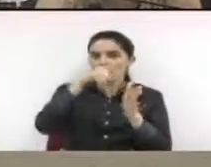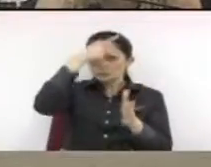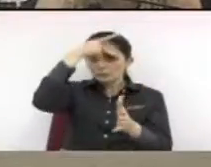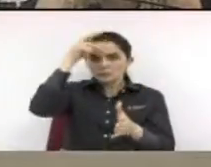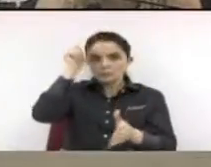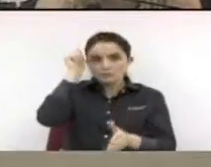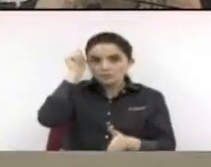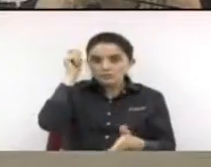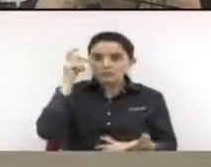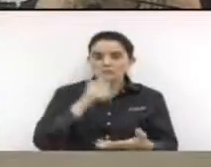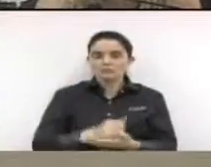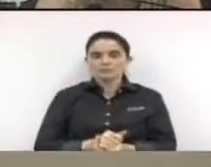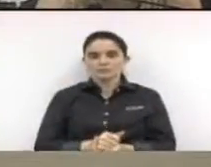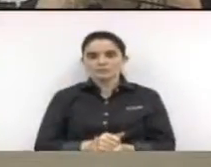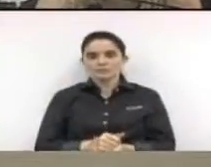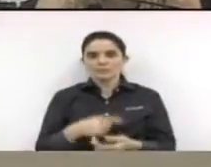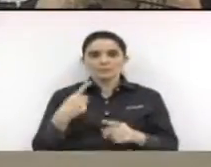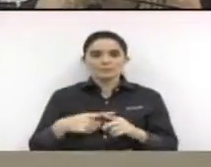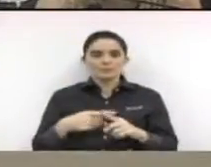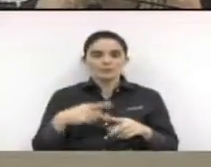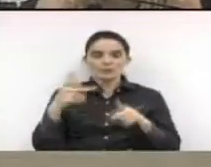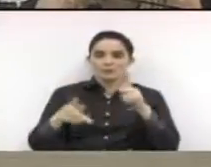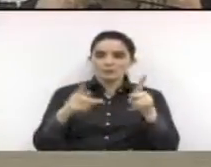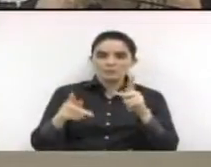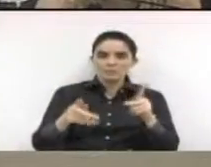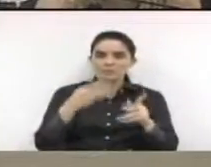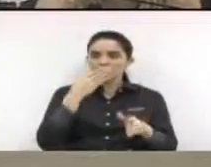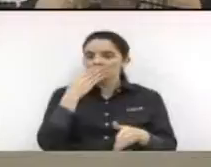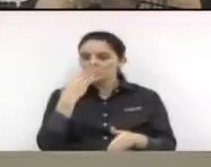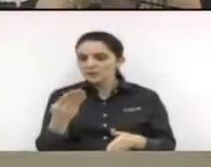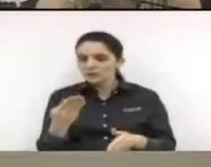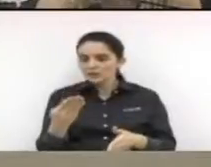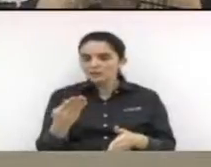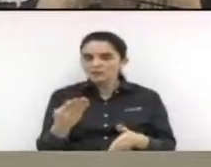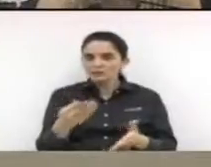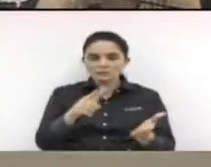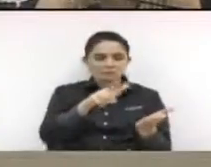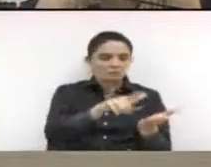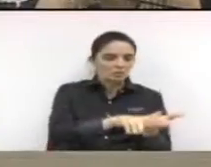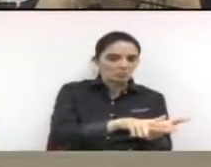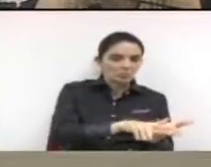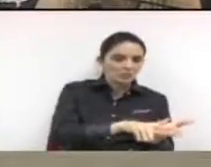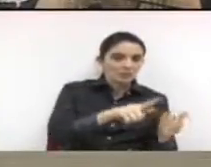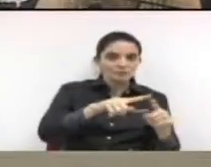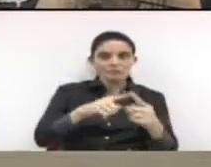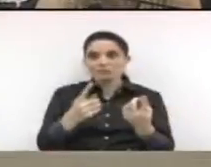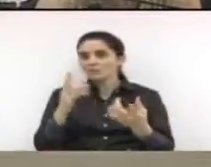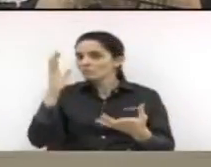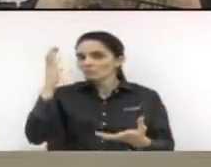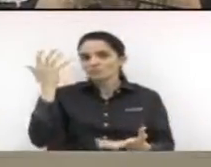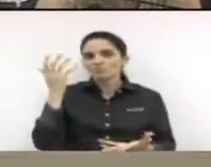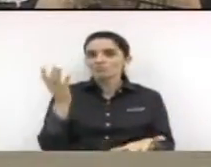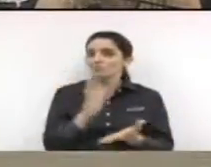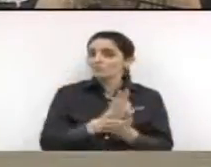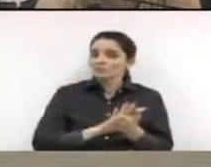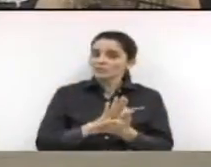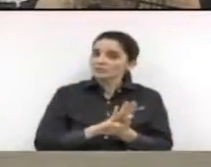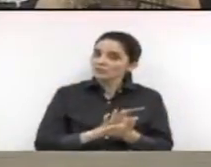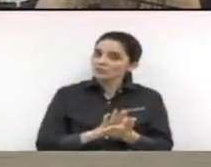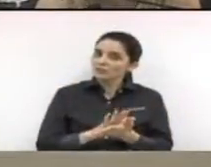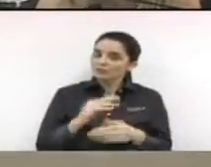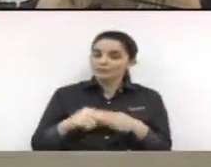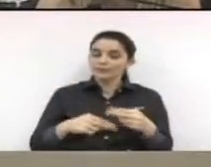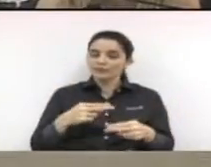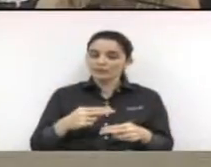participativo, as pessoas indicam, falam, é posto no papel, mas, ó, muitas das vezes não é feito. Então,